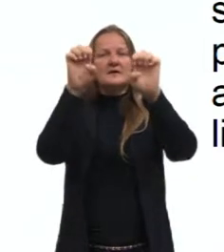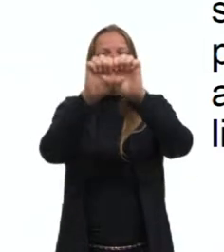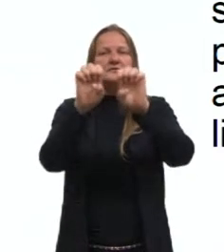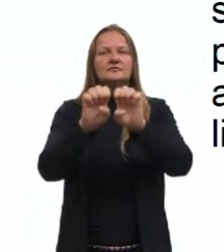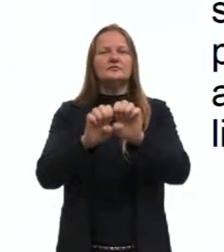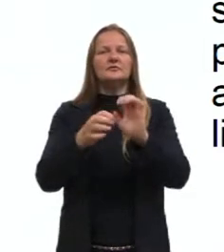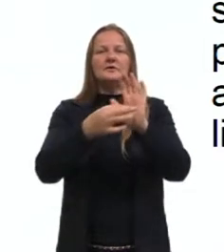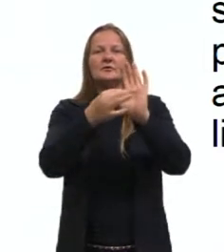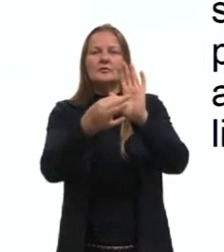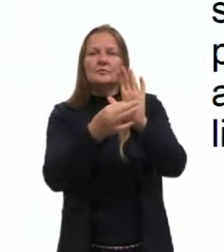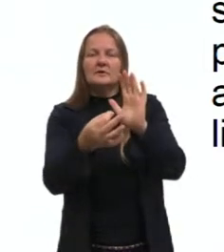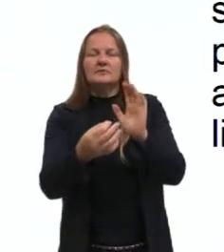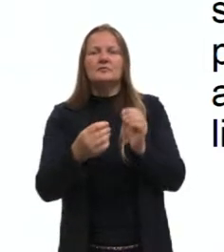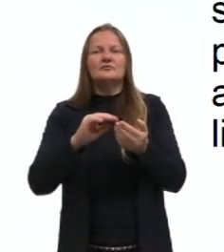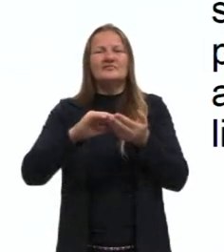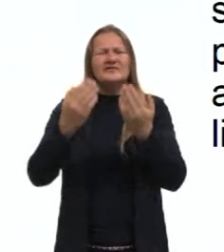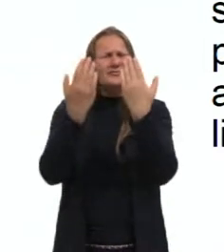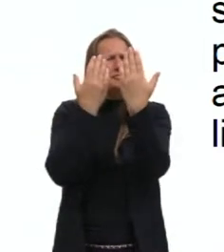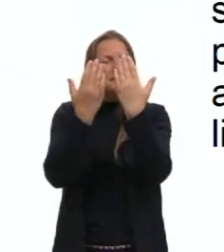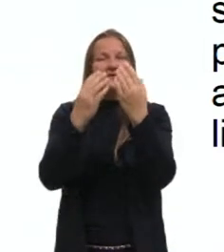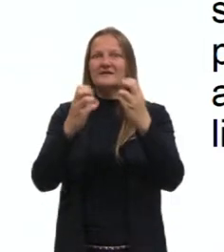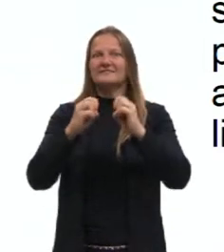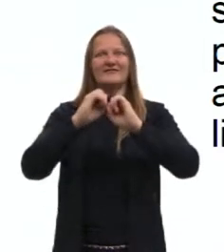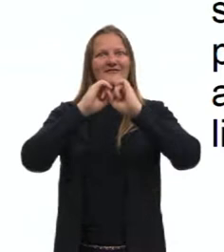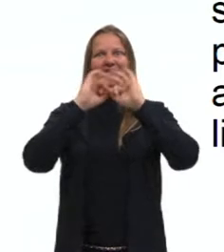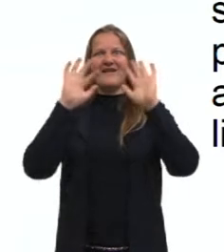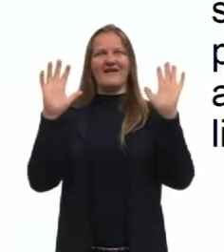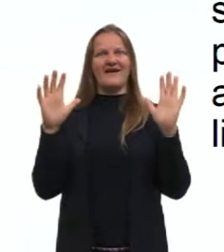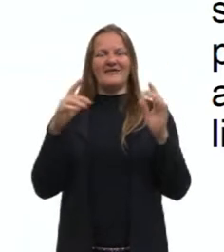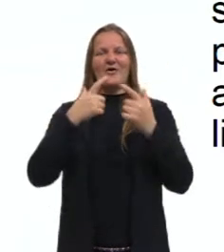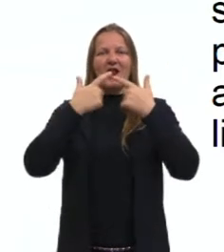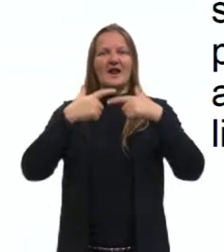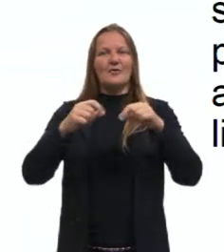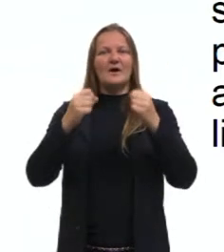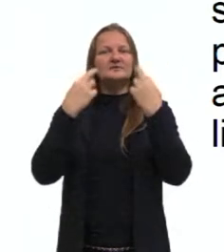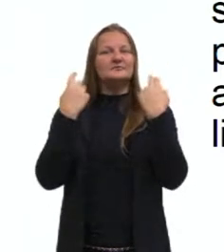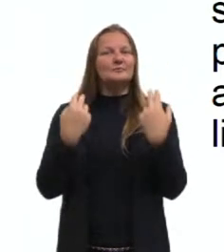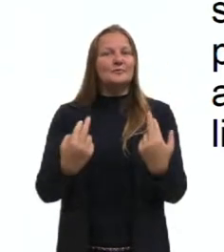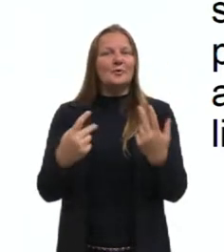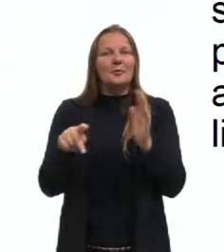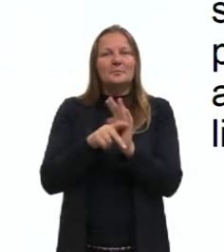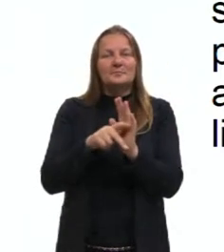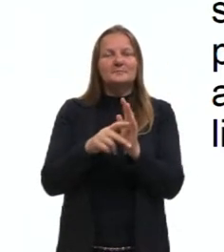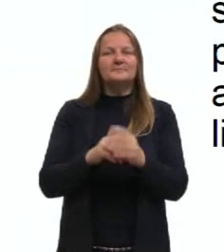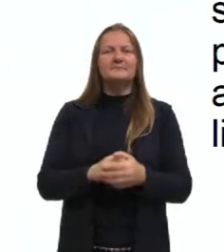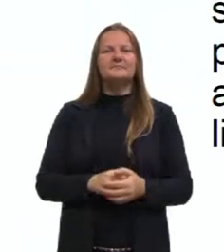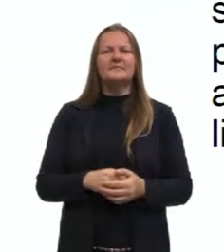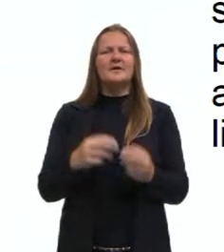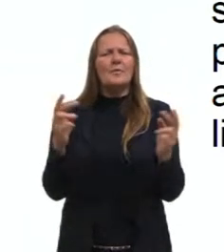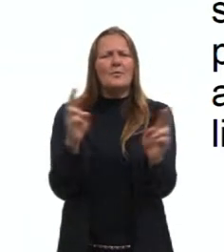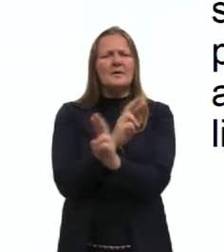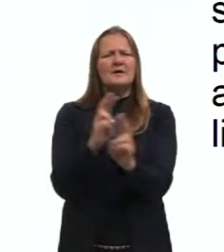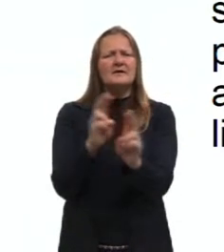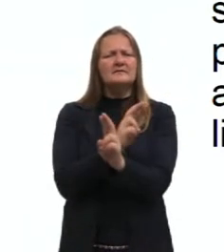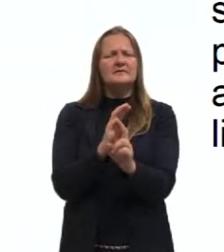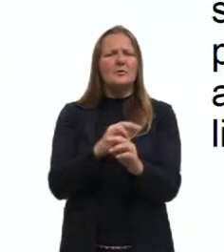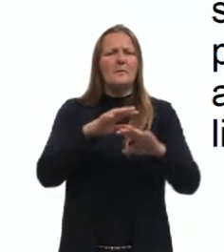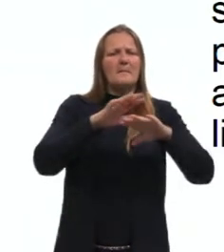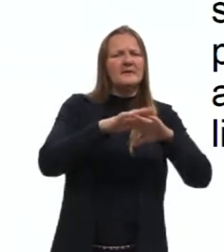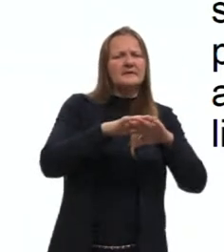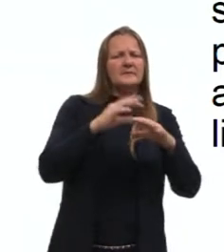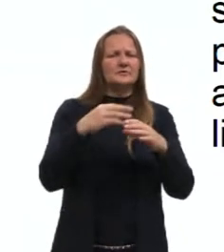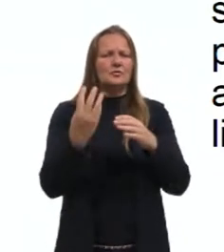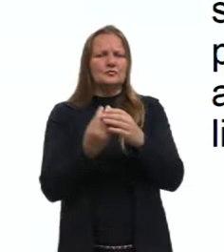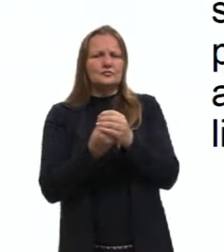argumento, eliminando dúvidas existentes na linguagem natural. Então, nós vimos essa relação, né, conjunto